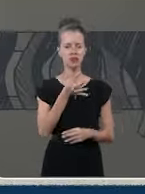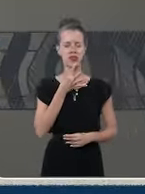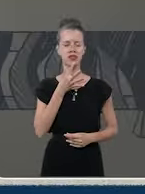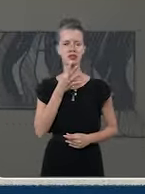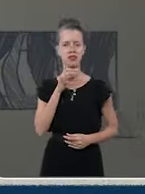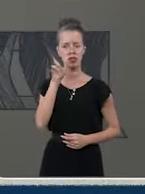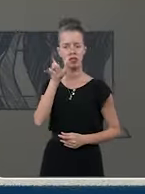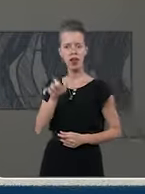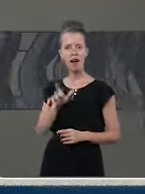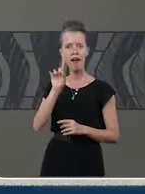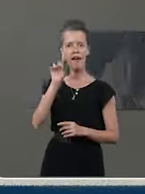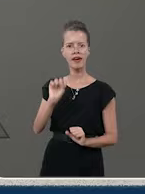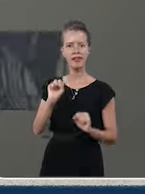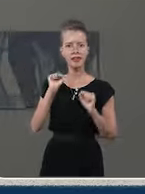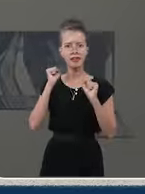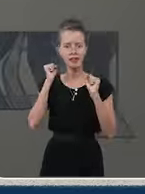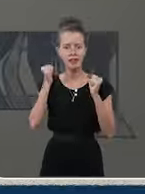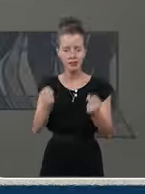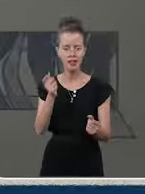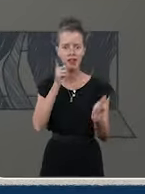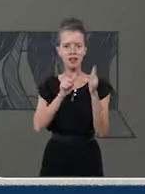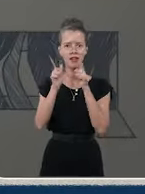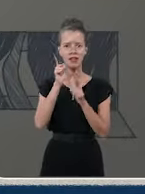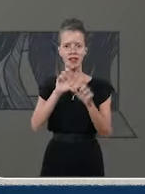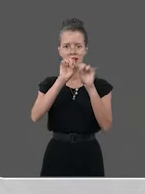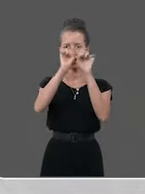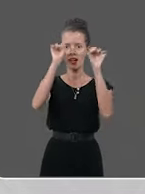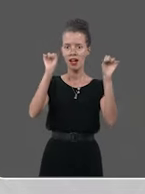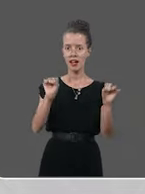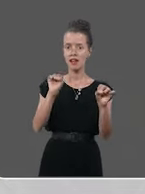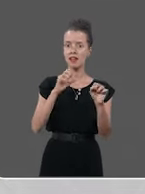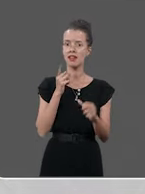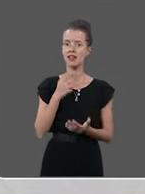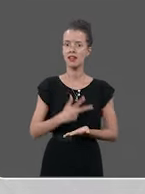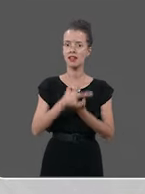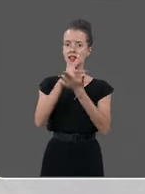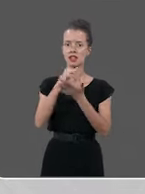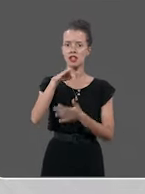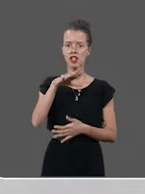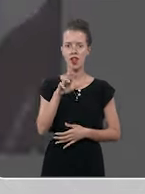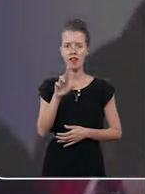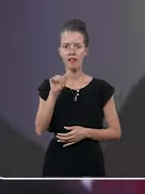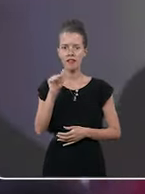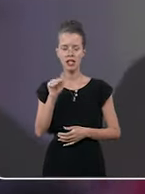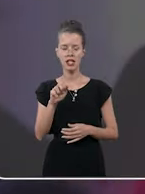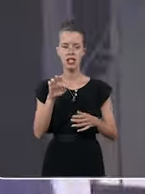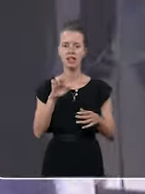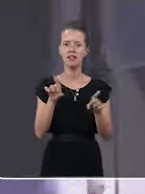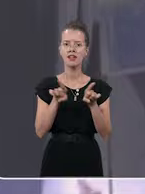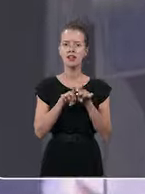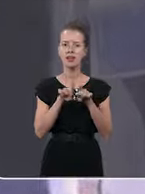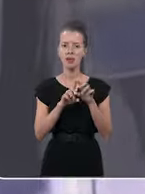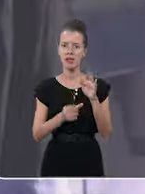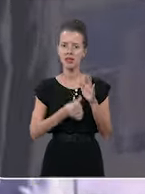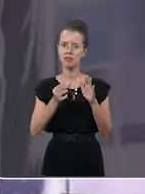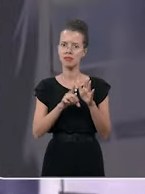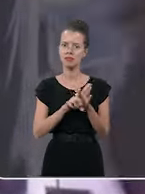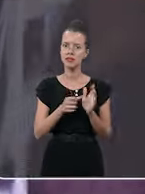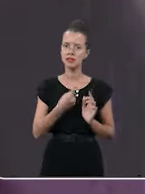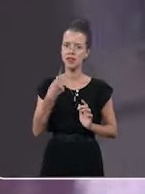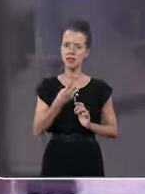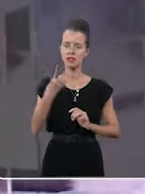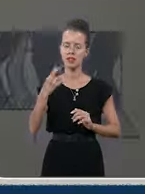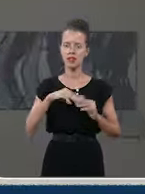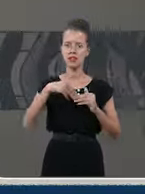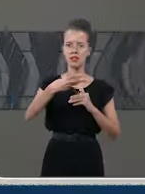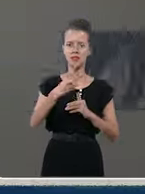é reconhecimento de que valeu a dedicação. Esse tribunal ganhou o Inovare na 6ª e 13ª edição.